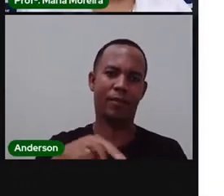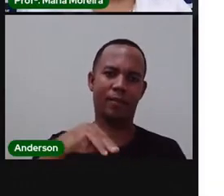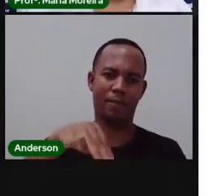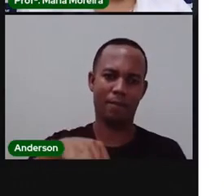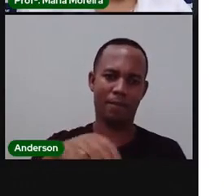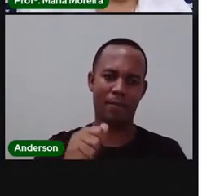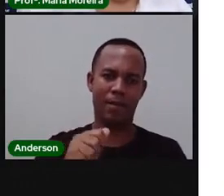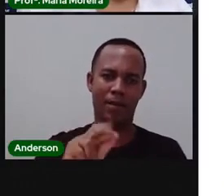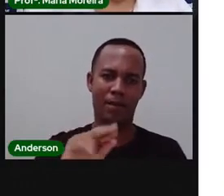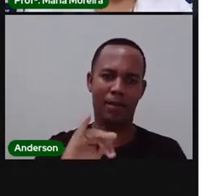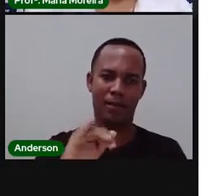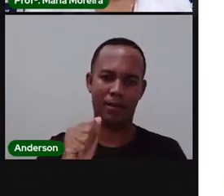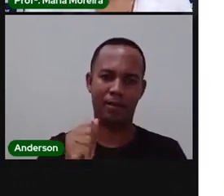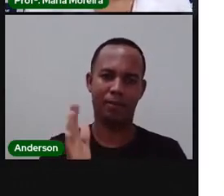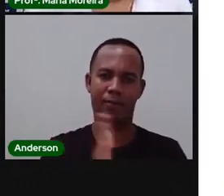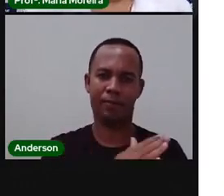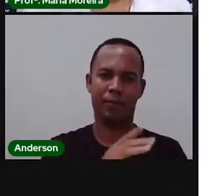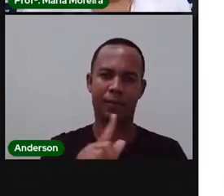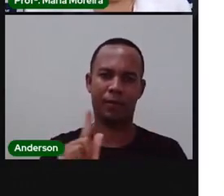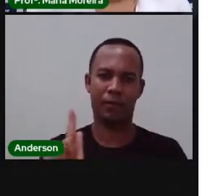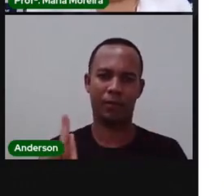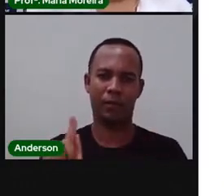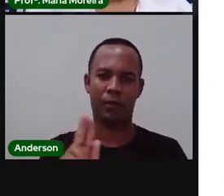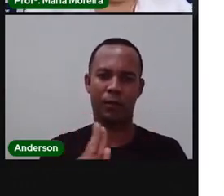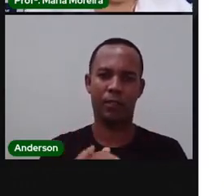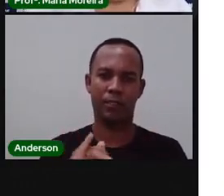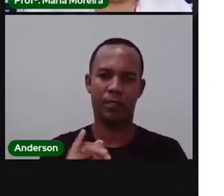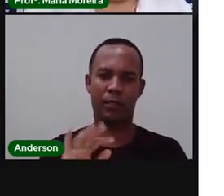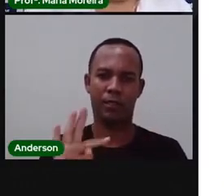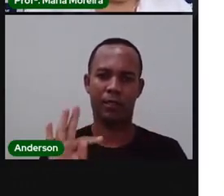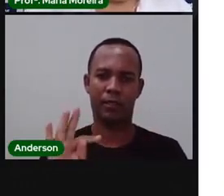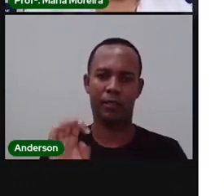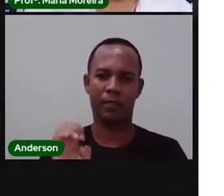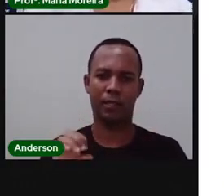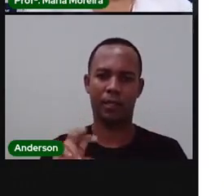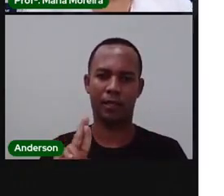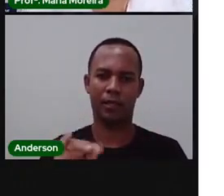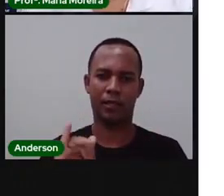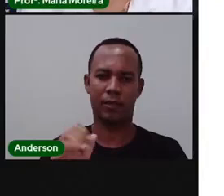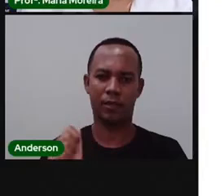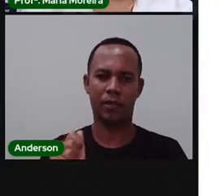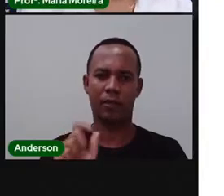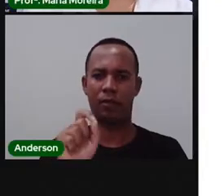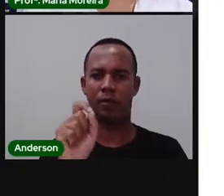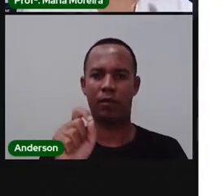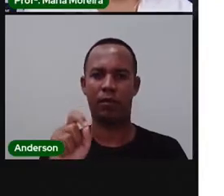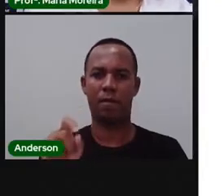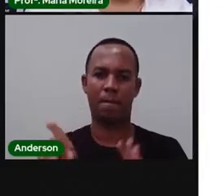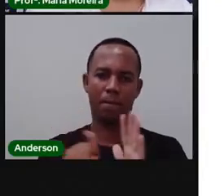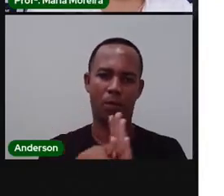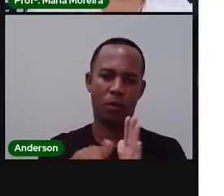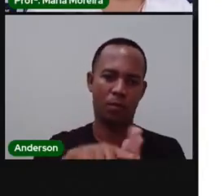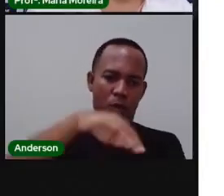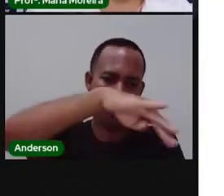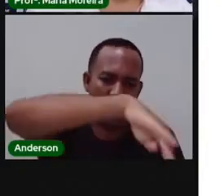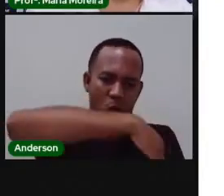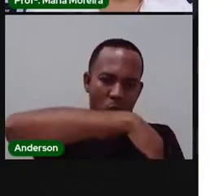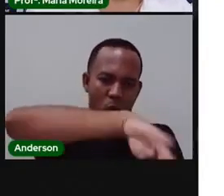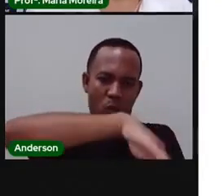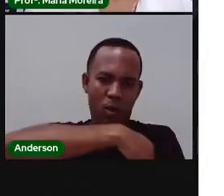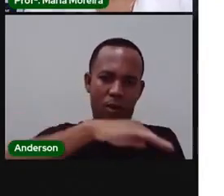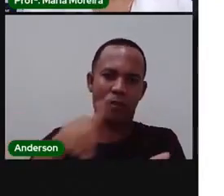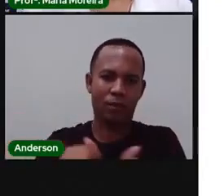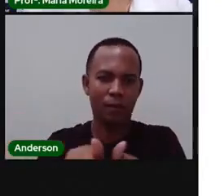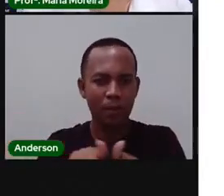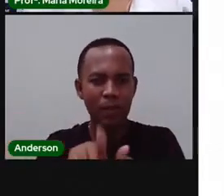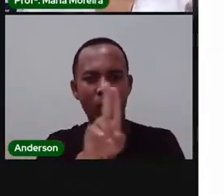e ele fica no cruzamento, né? Da avenida Maria Quitéria. Lembra que a PRO falou com vocês? Olha, temos uma avenida, vocês provavelmente já passaram por